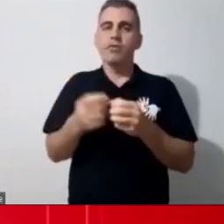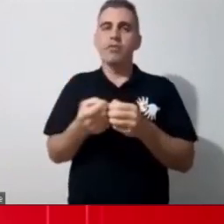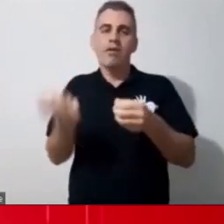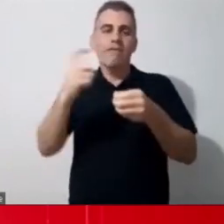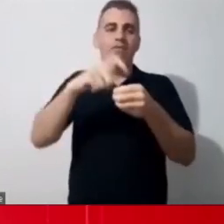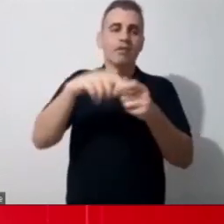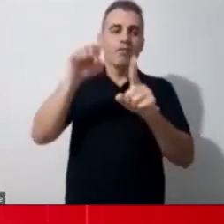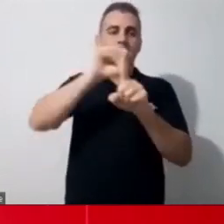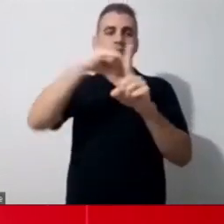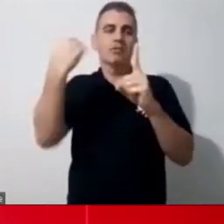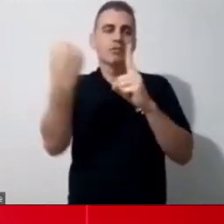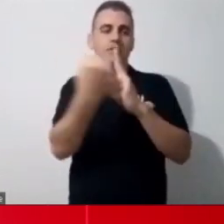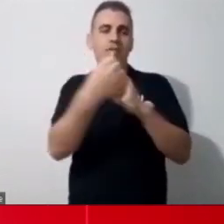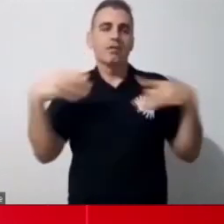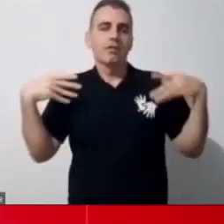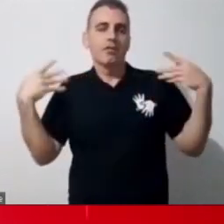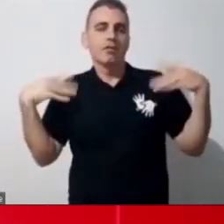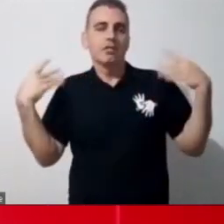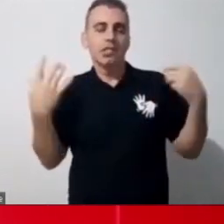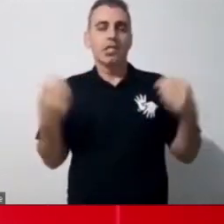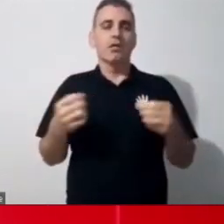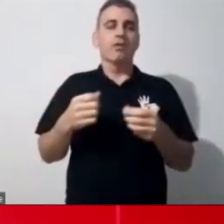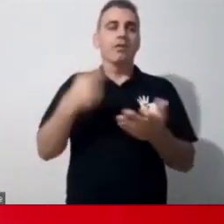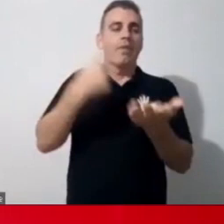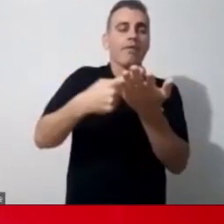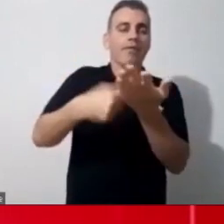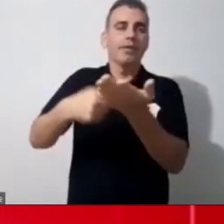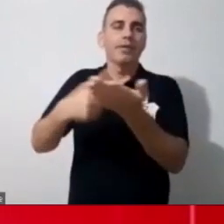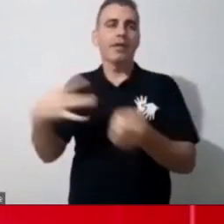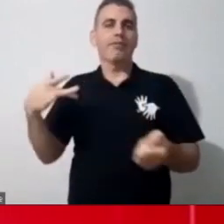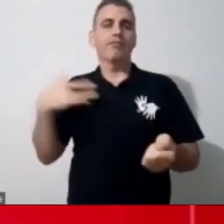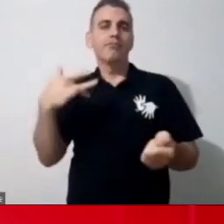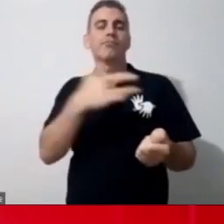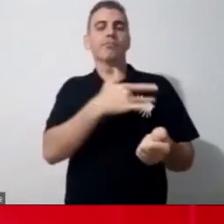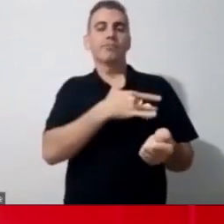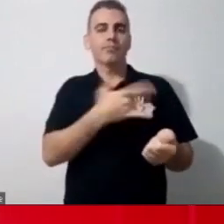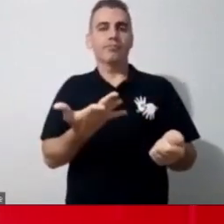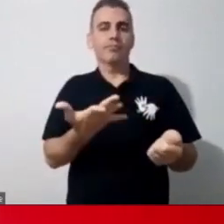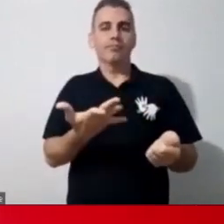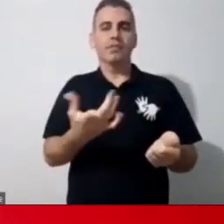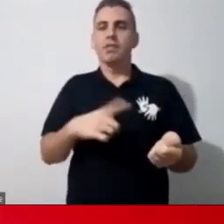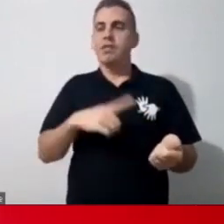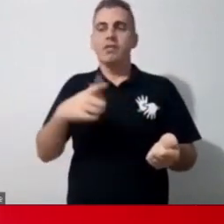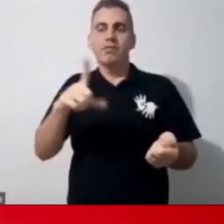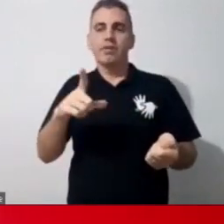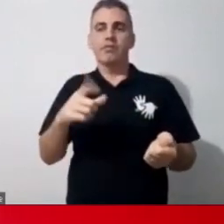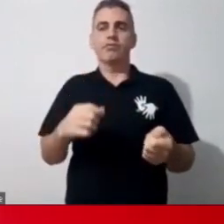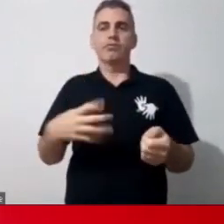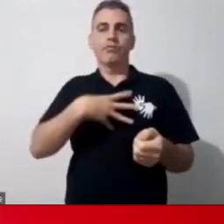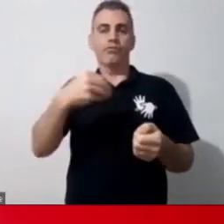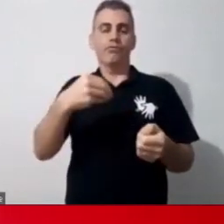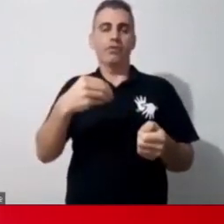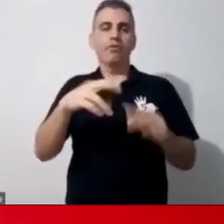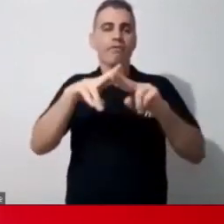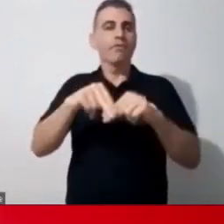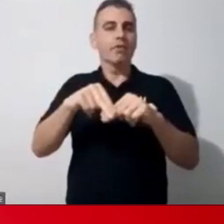alguma coisa, que até que para marcar uma consulta para o filho porque não tem onde deixar, eu acho que o emocional deles tem que ser trabalhado